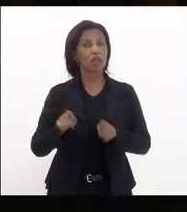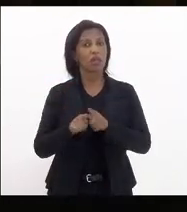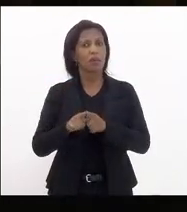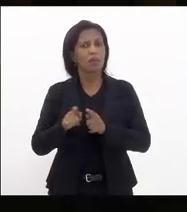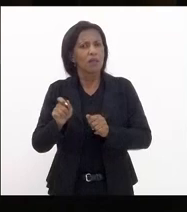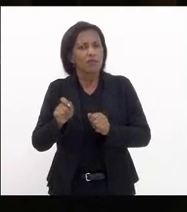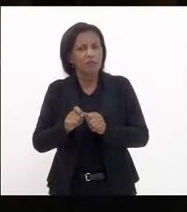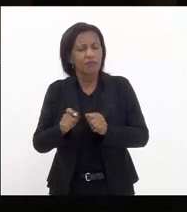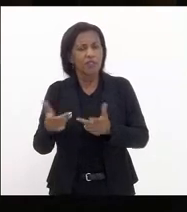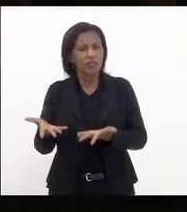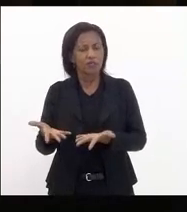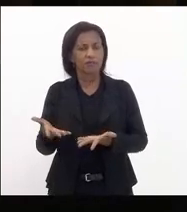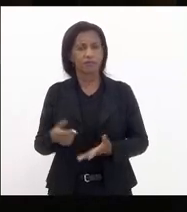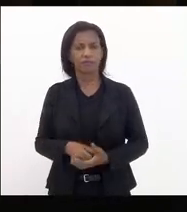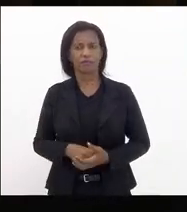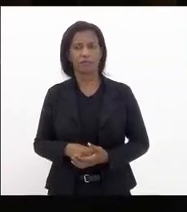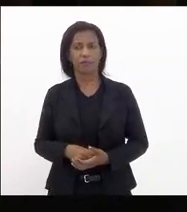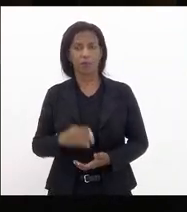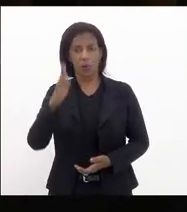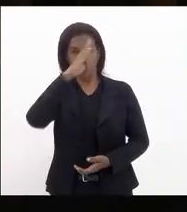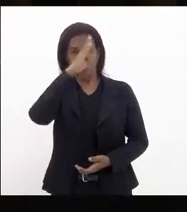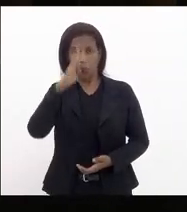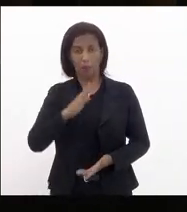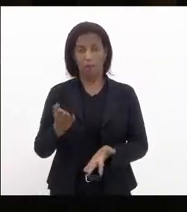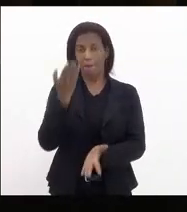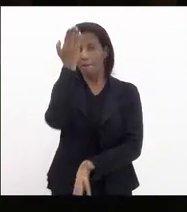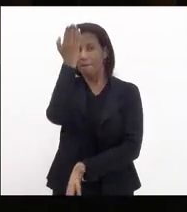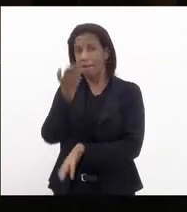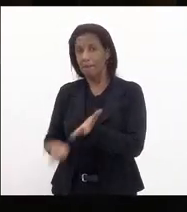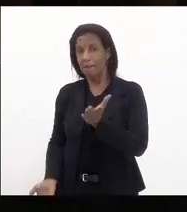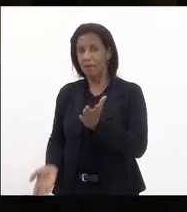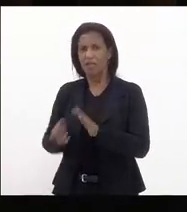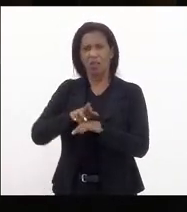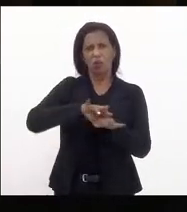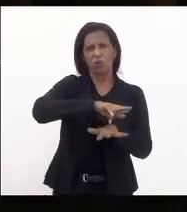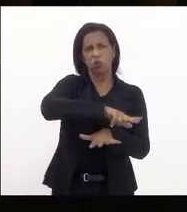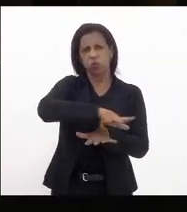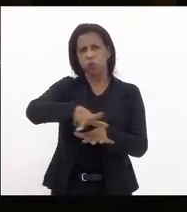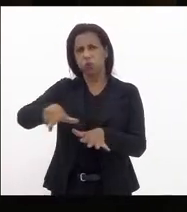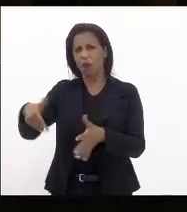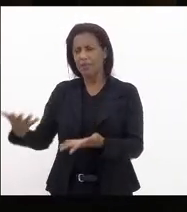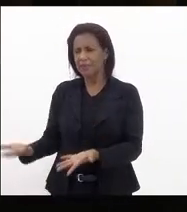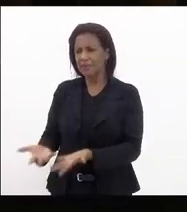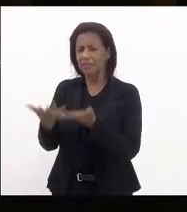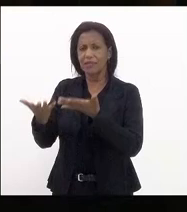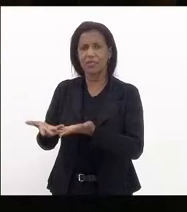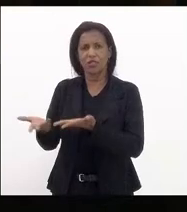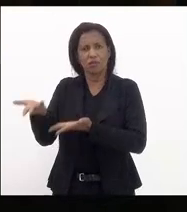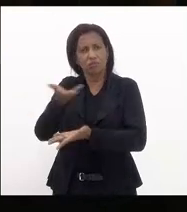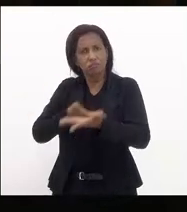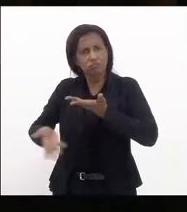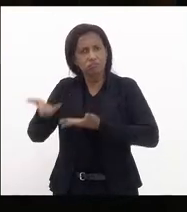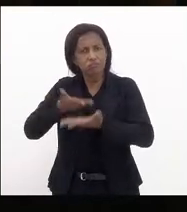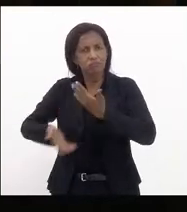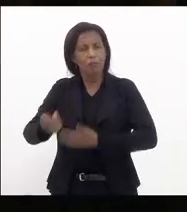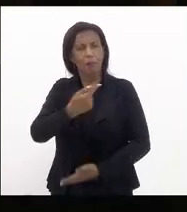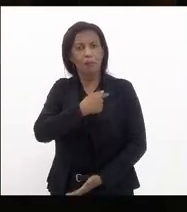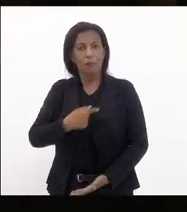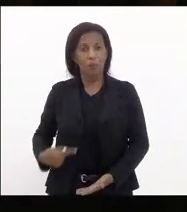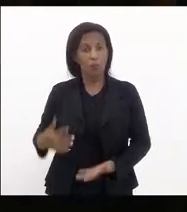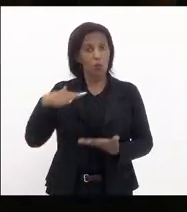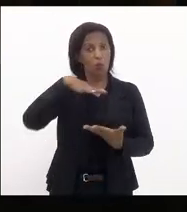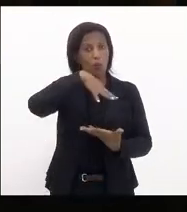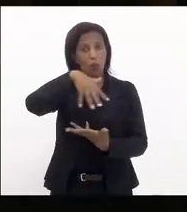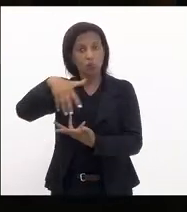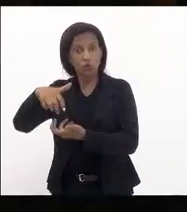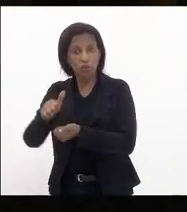senhora presidenta o Brasil perder diversos incentivos públicos e mundiais